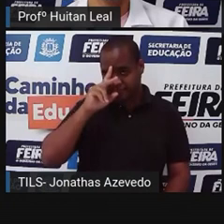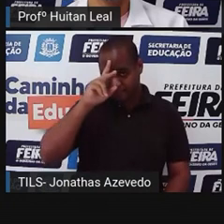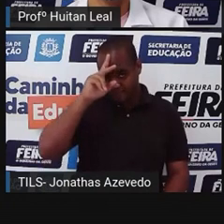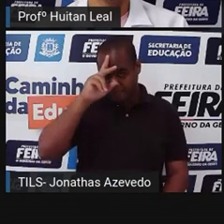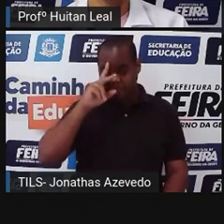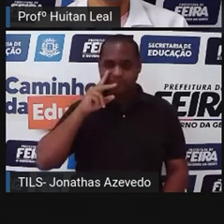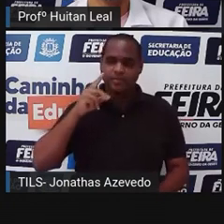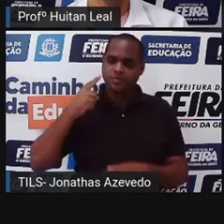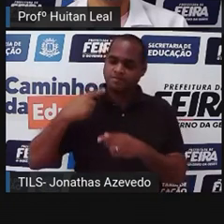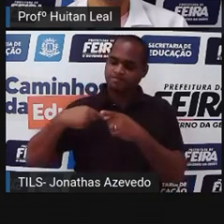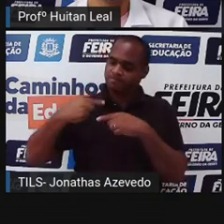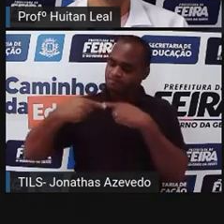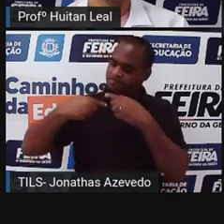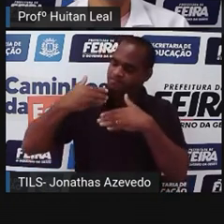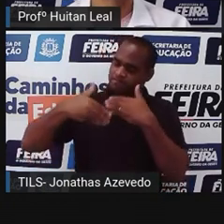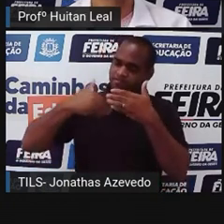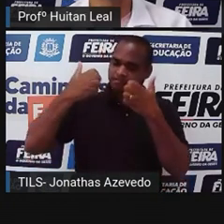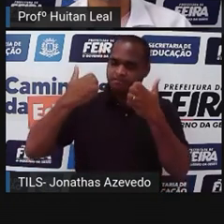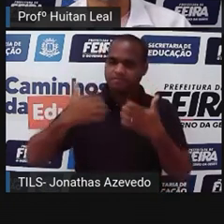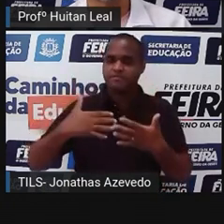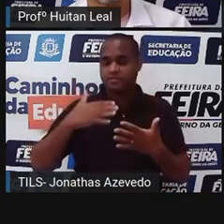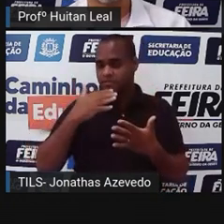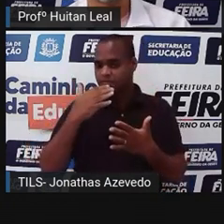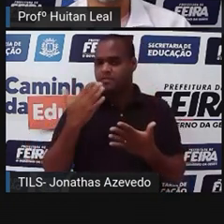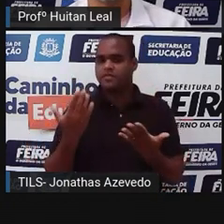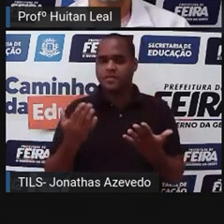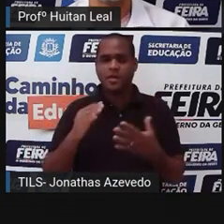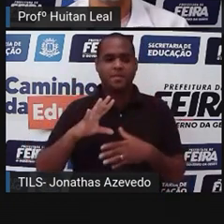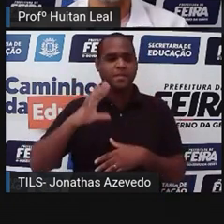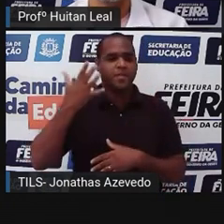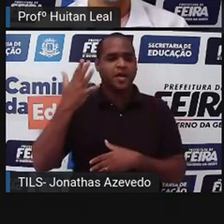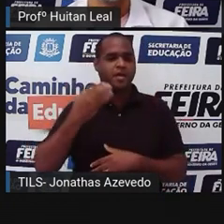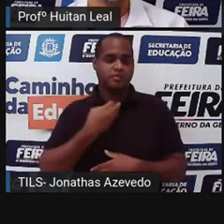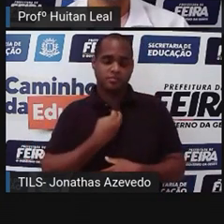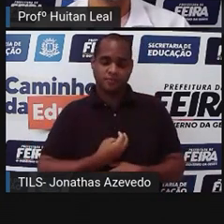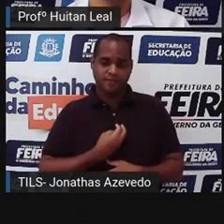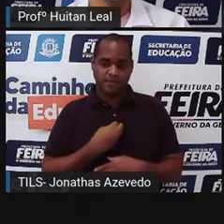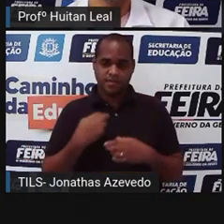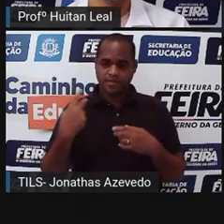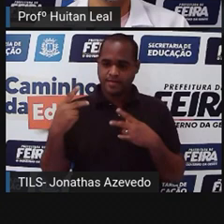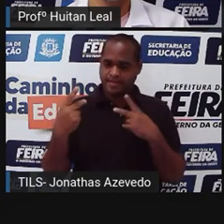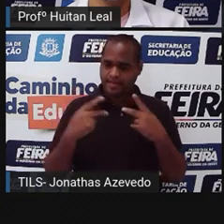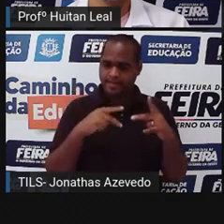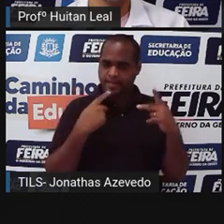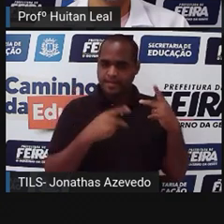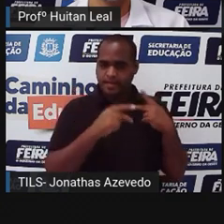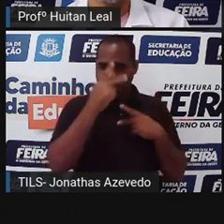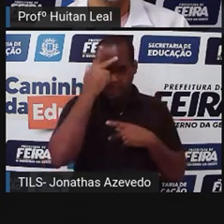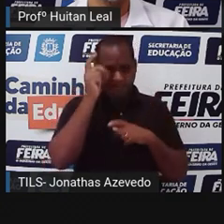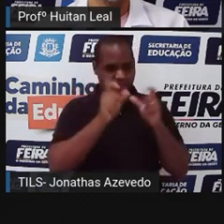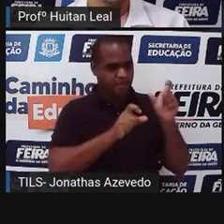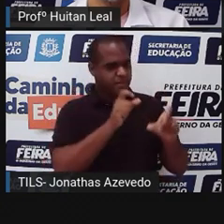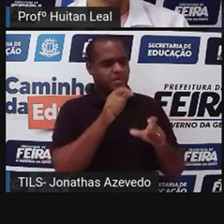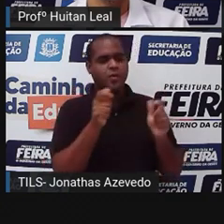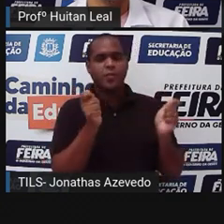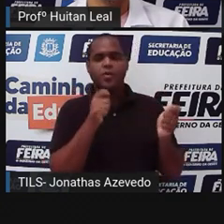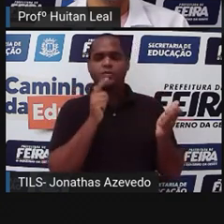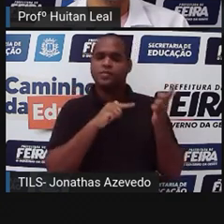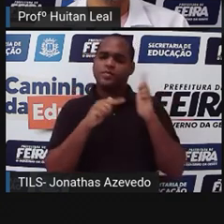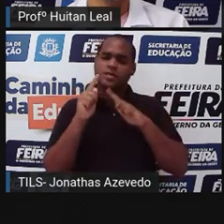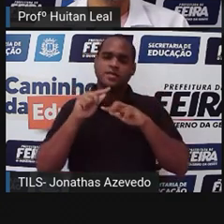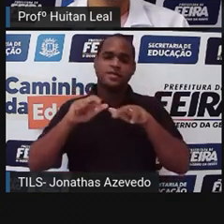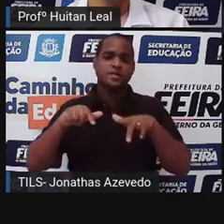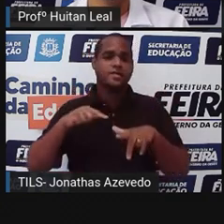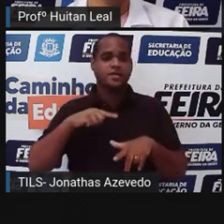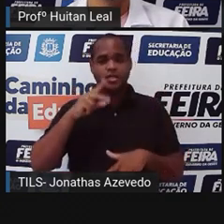sequência de ações que compõem a história. Então, tudo o que acontece, a trama, as realizações feitas pelos personagens é conhecido